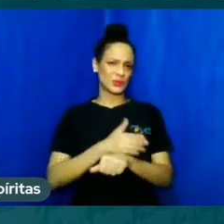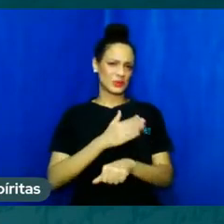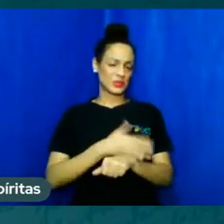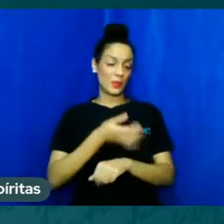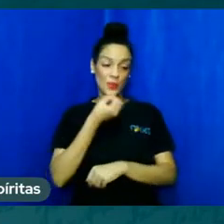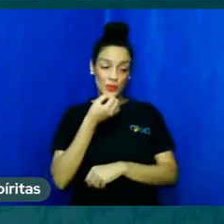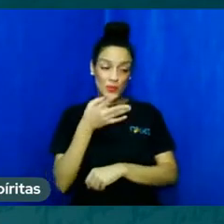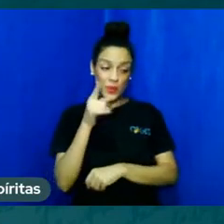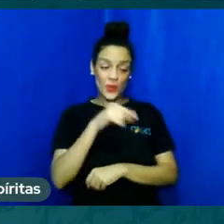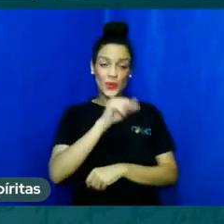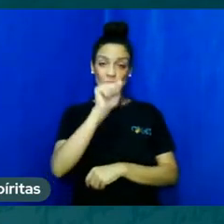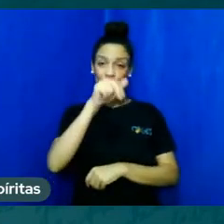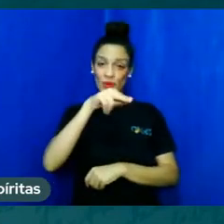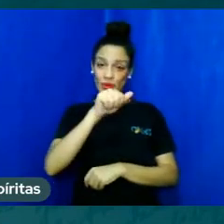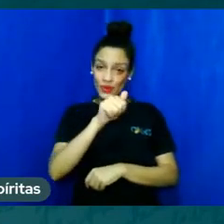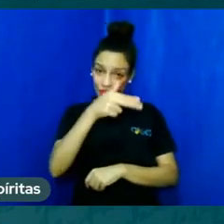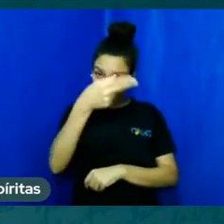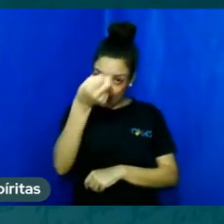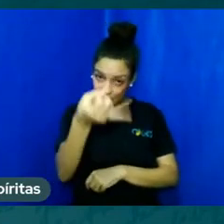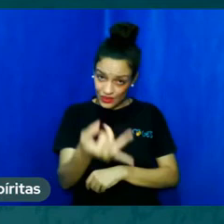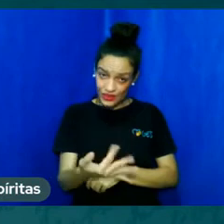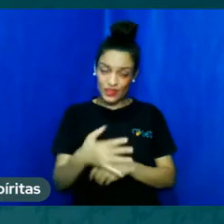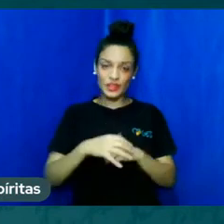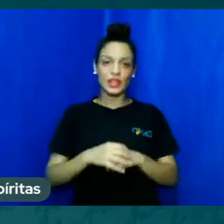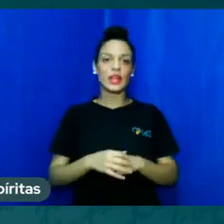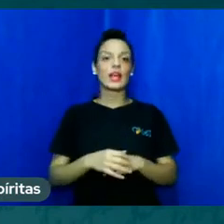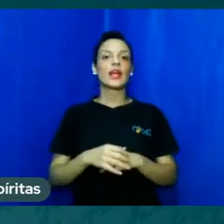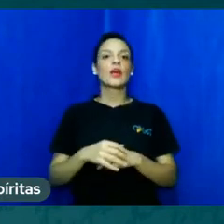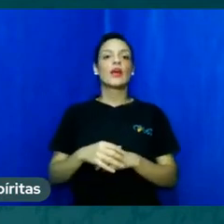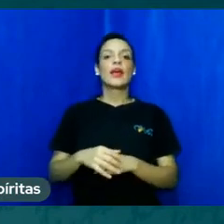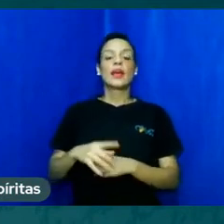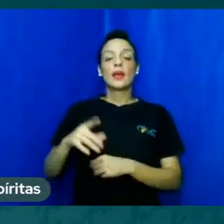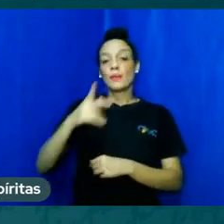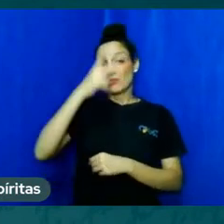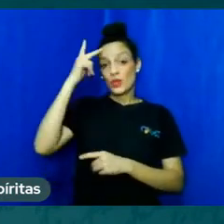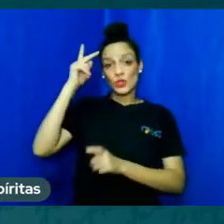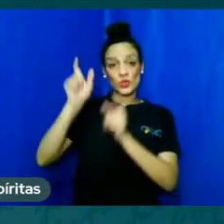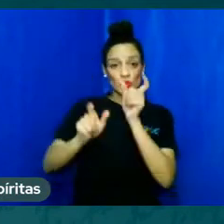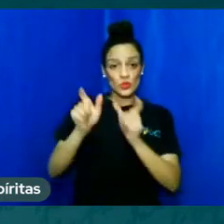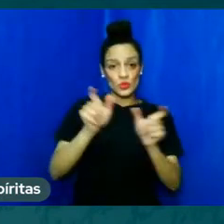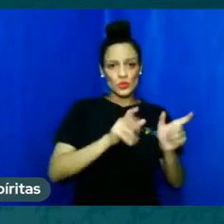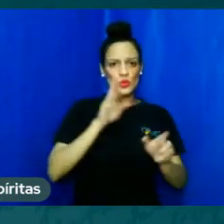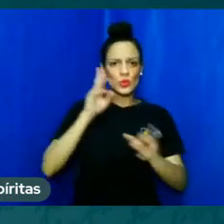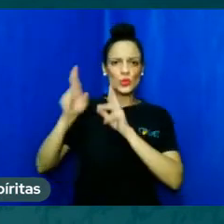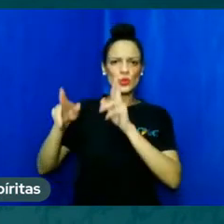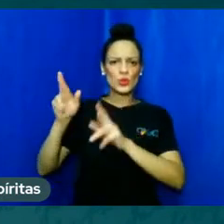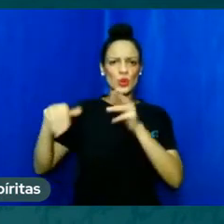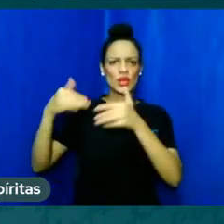Carlos, no chat, foram respondendo a pergunta do horário, né? Disseram que está ótimo o horário,